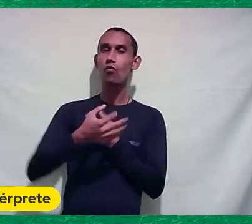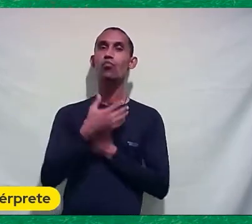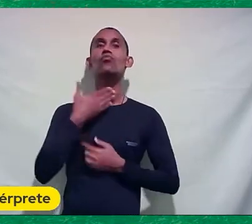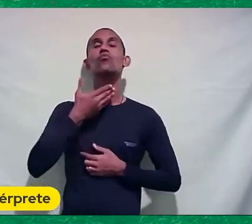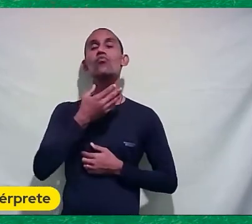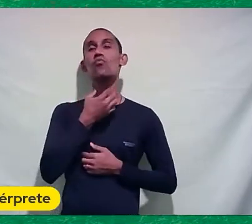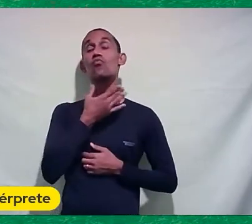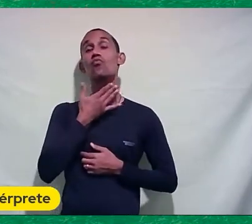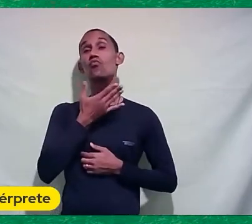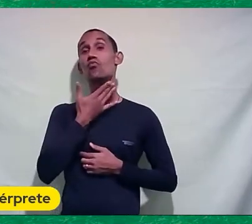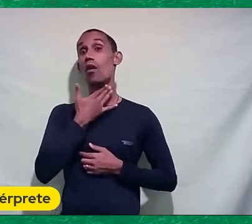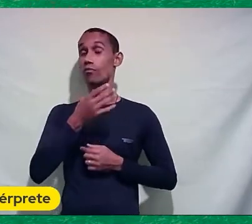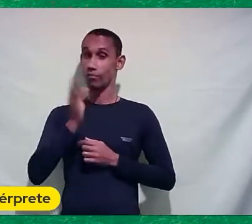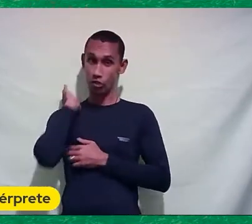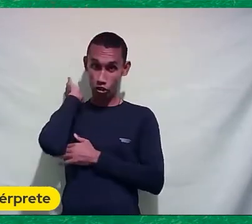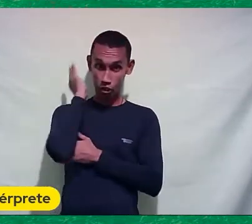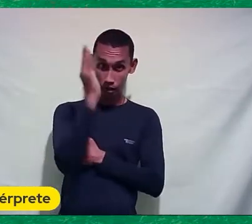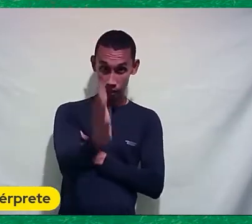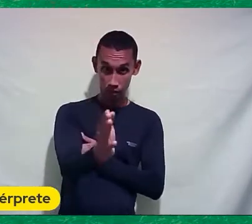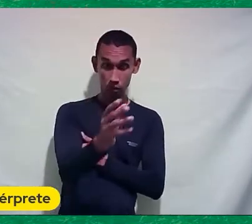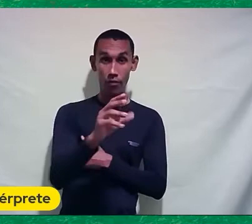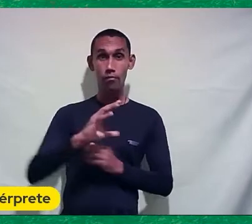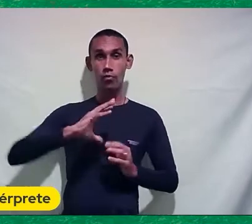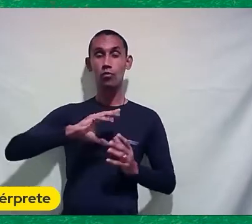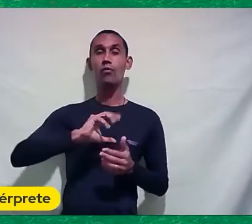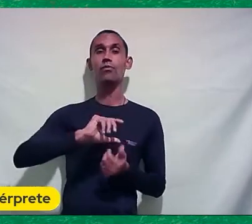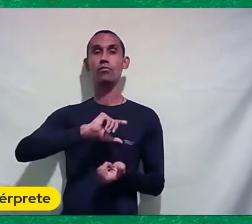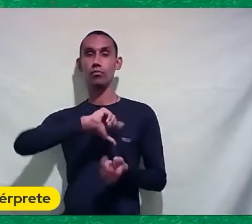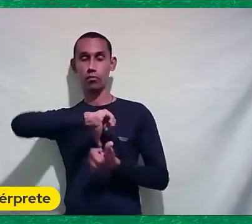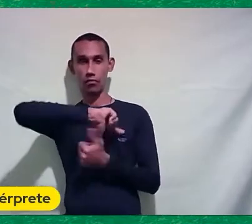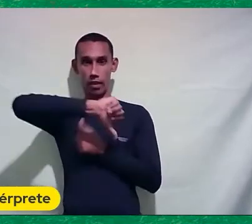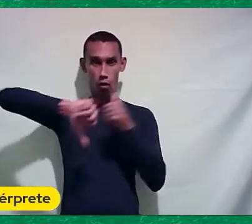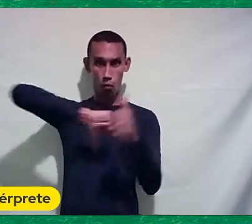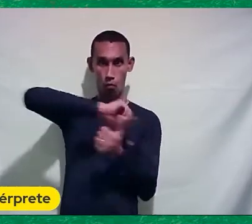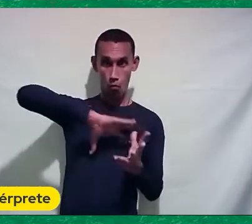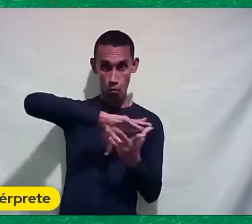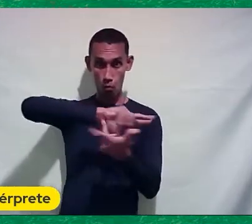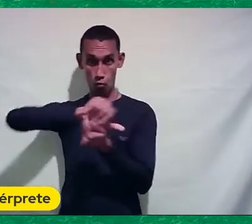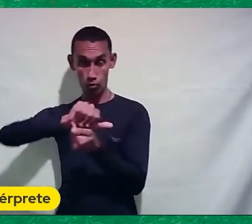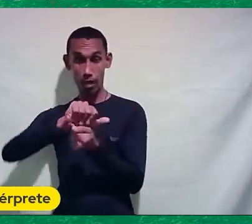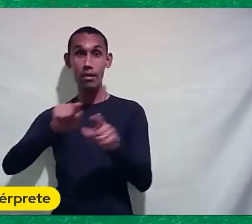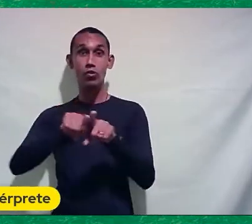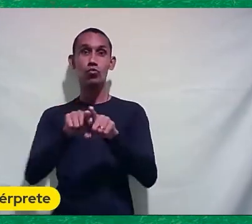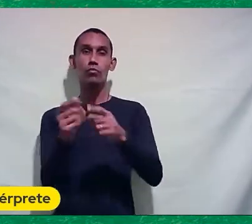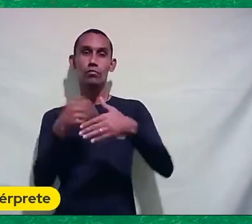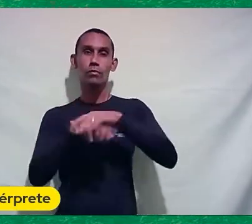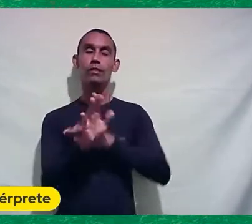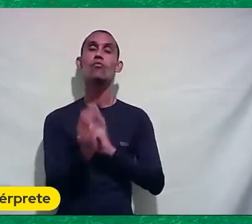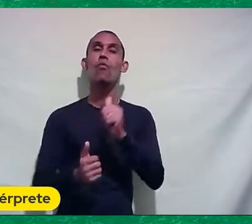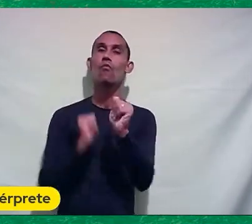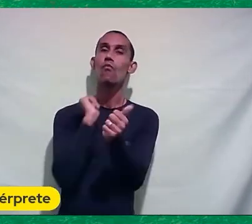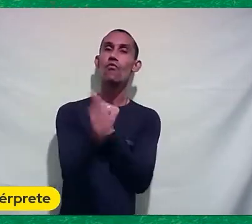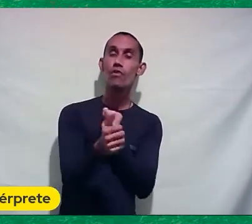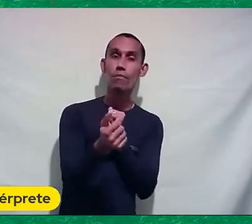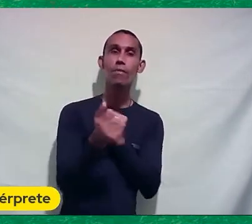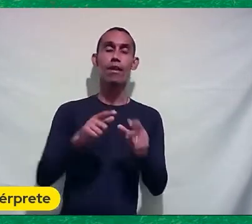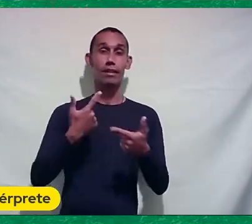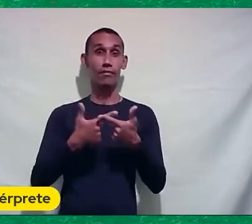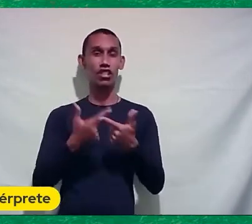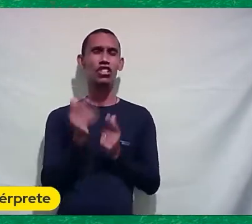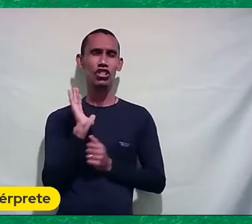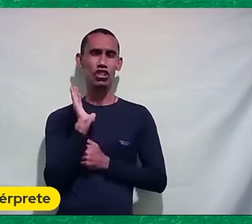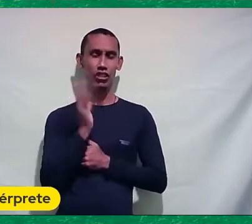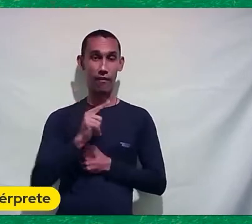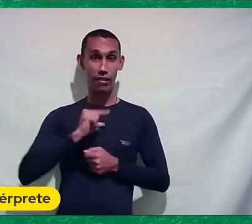Ele fez o som direto Do Viramundo Um pouco antes De fazer o subterrâneo Do futebol E no subterrâneo Ele já